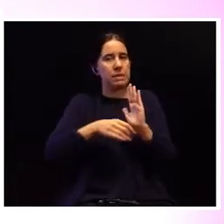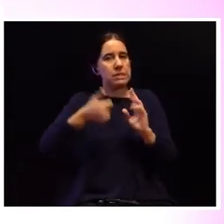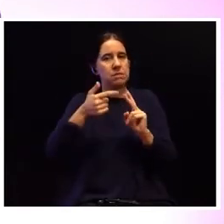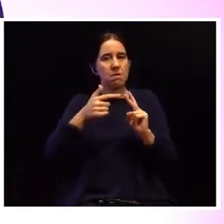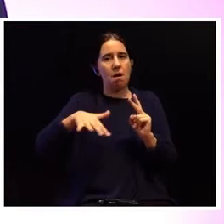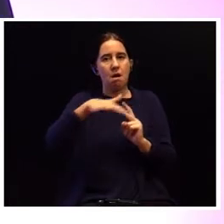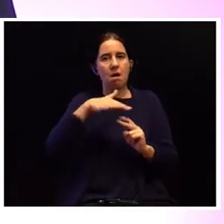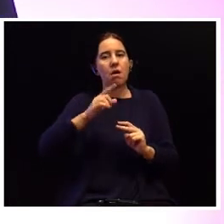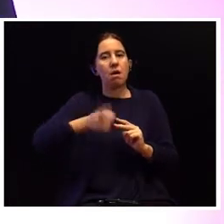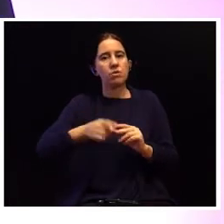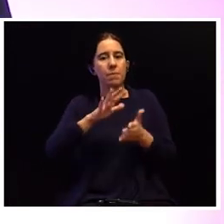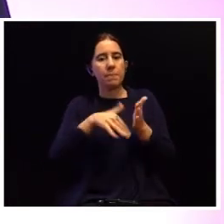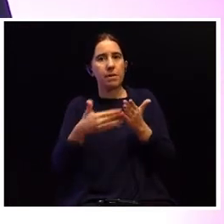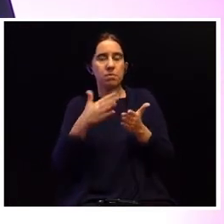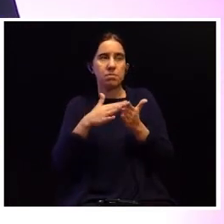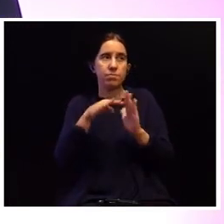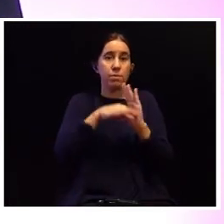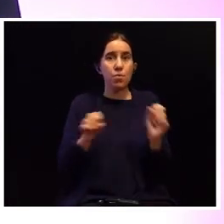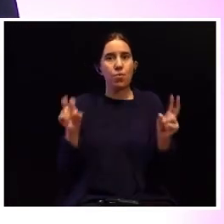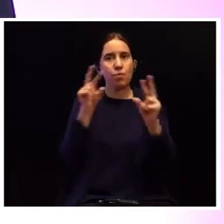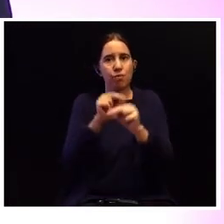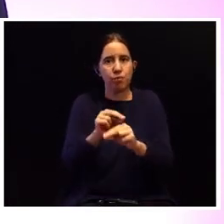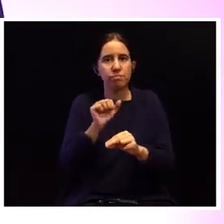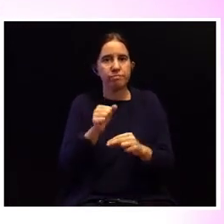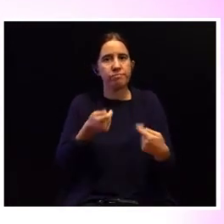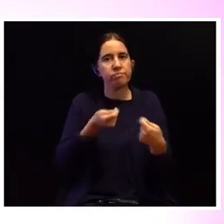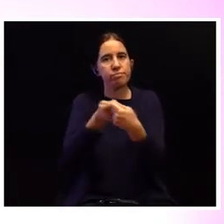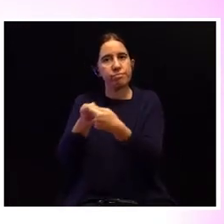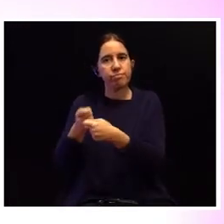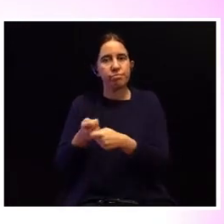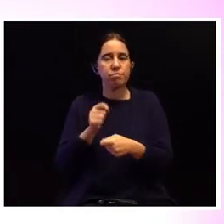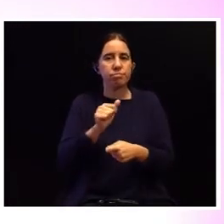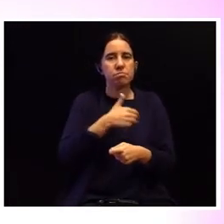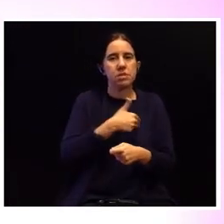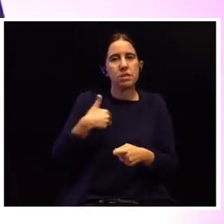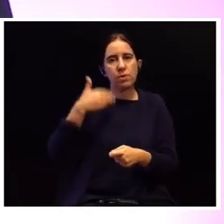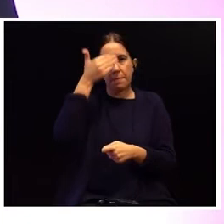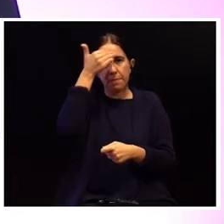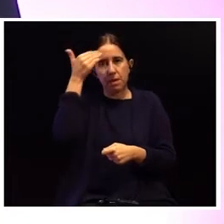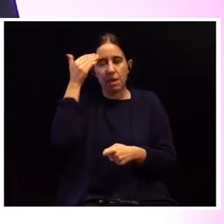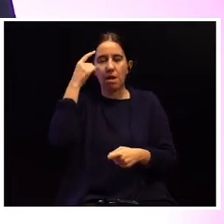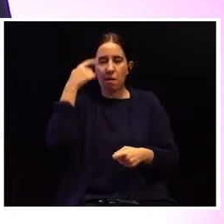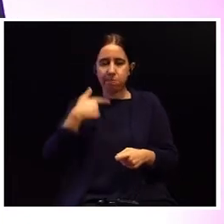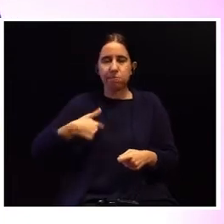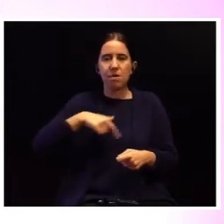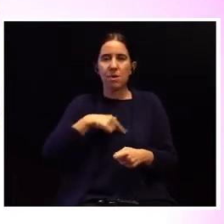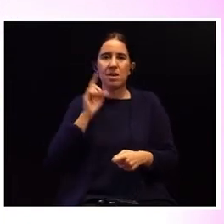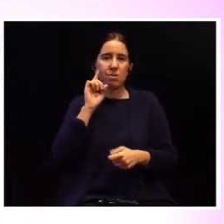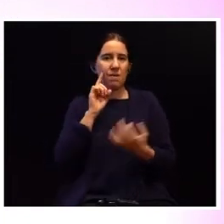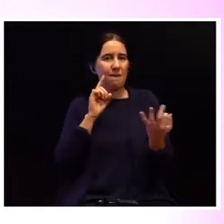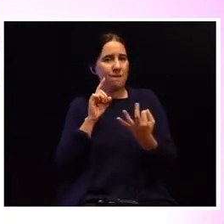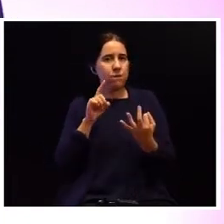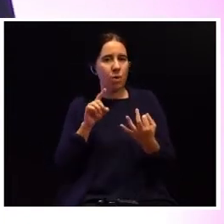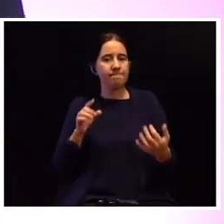o plano, o novo programa de respostas no domínio da saúde mental e sabemos a importância desta